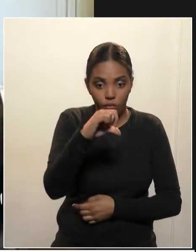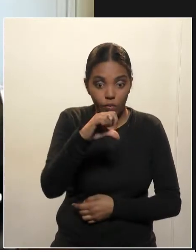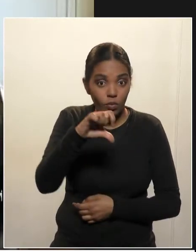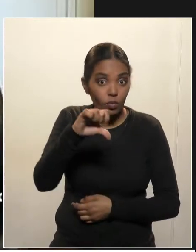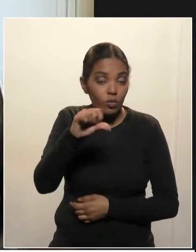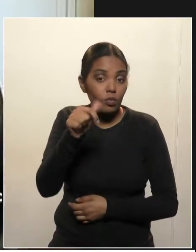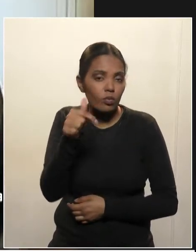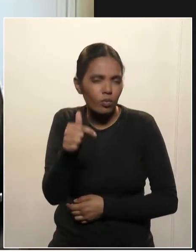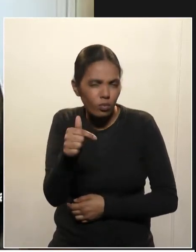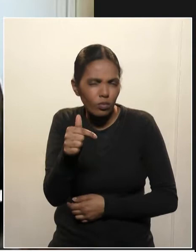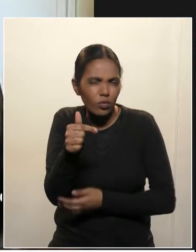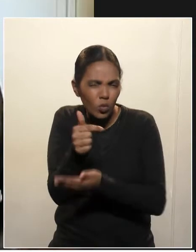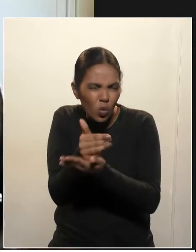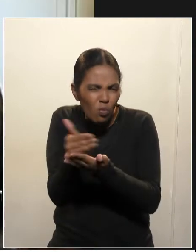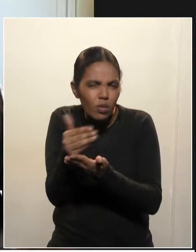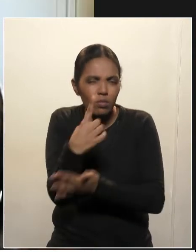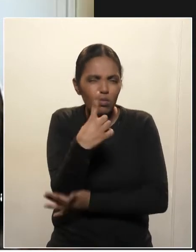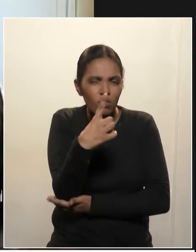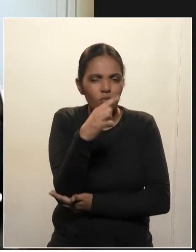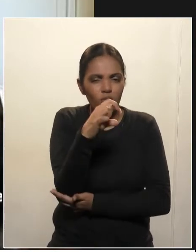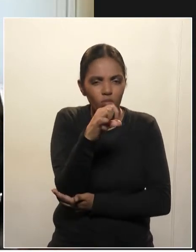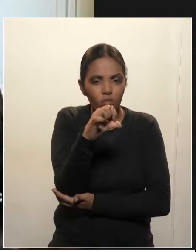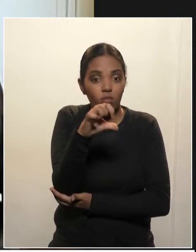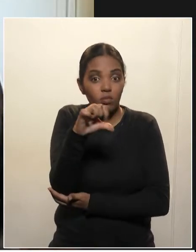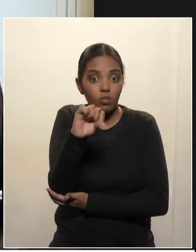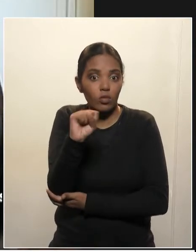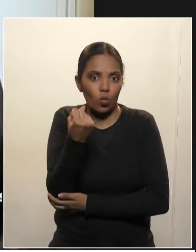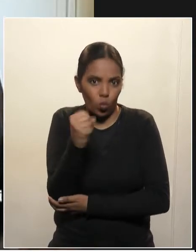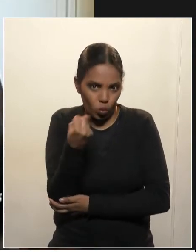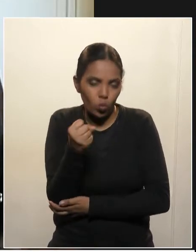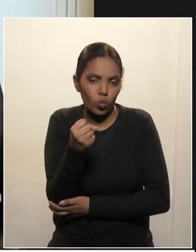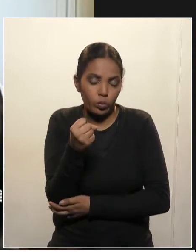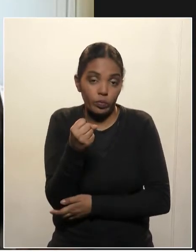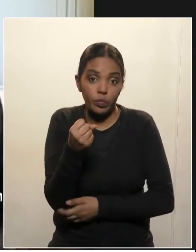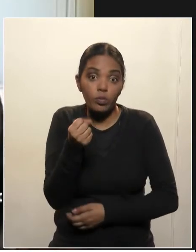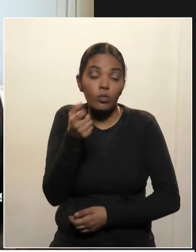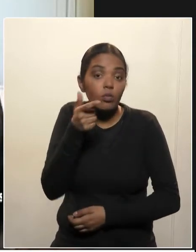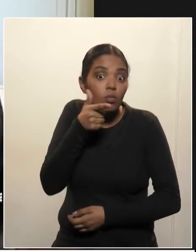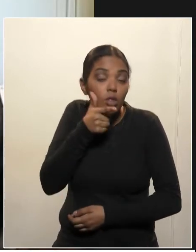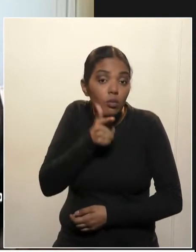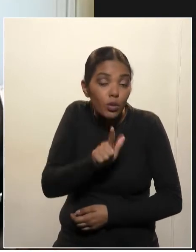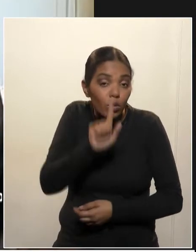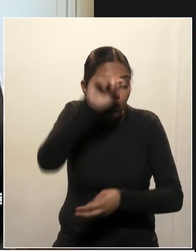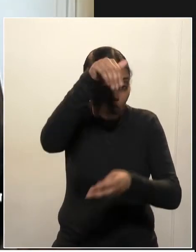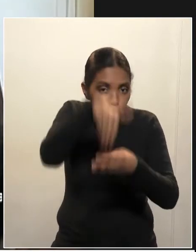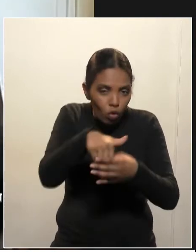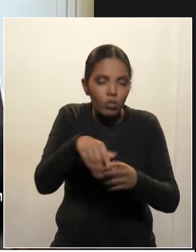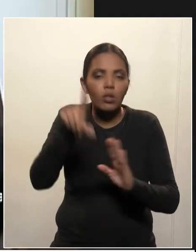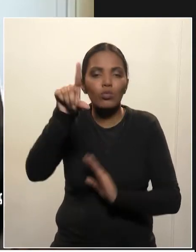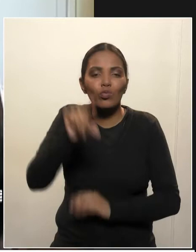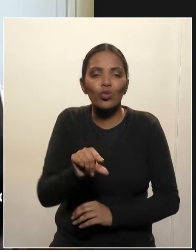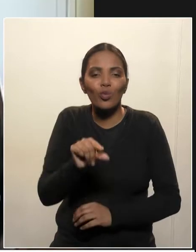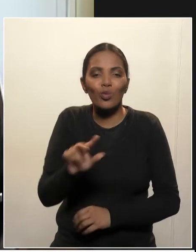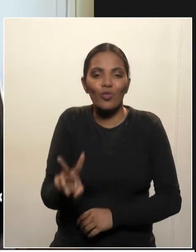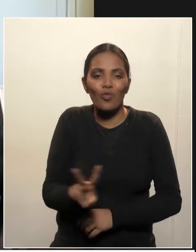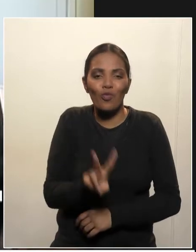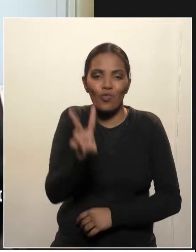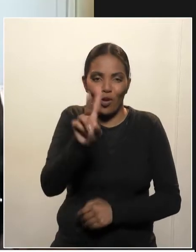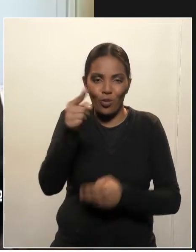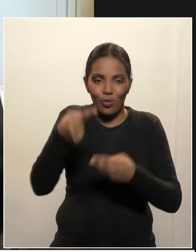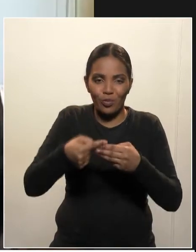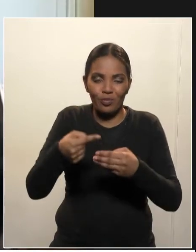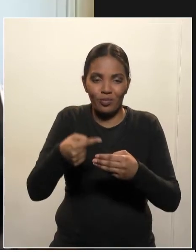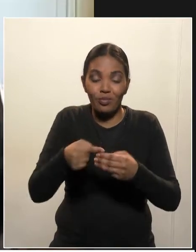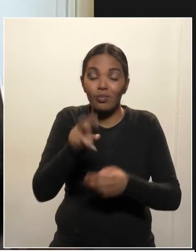em noventa oito, em mil novecentos noventa ganhar a reeleição, ele reduziu em cinquenta por cento as